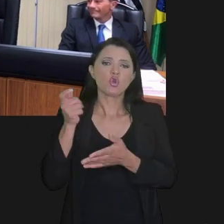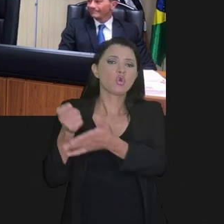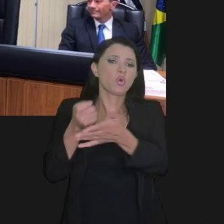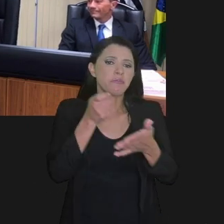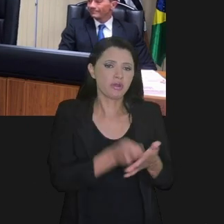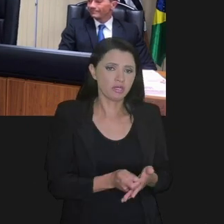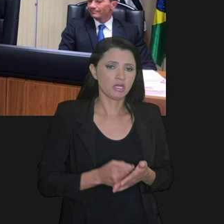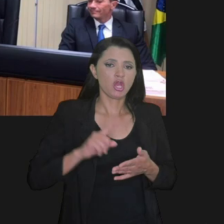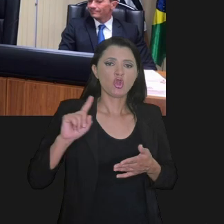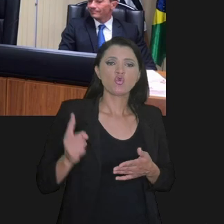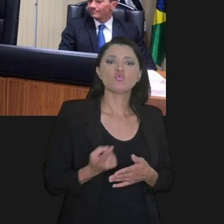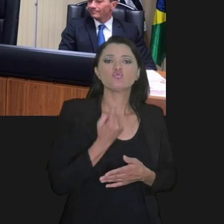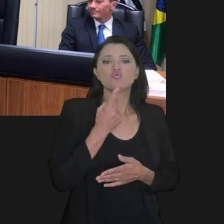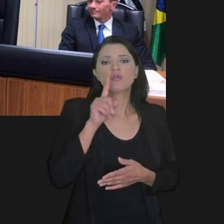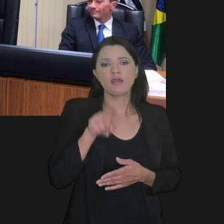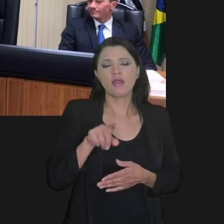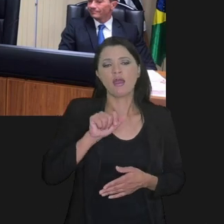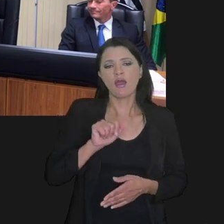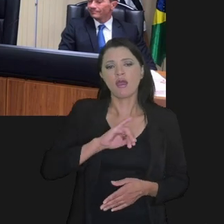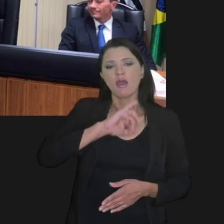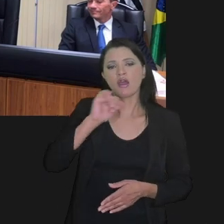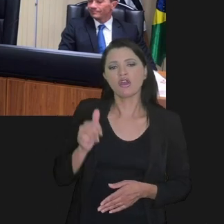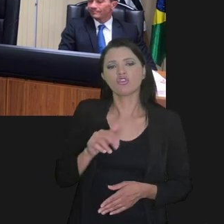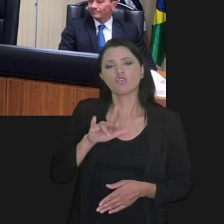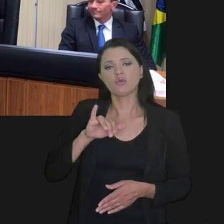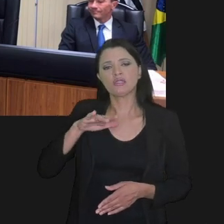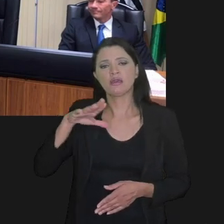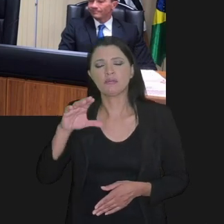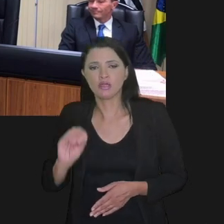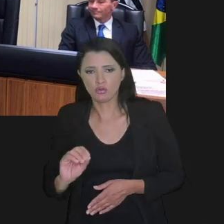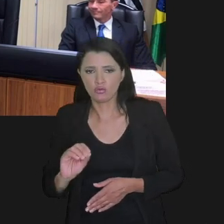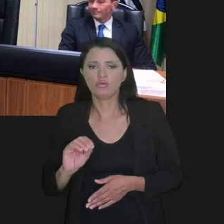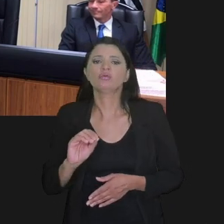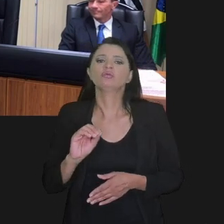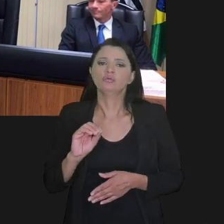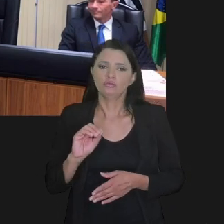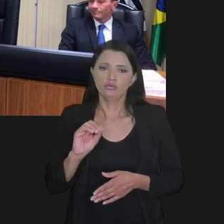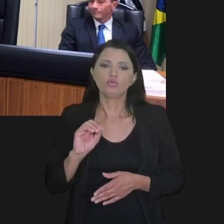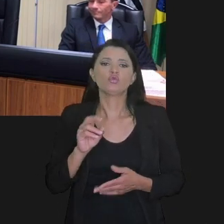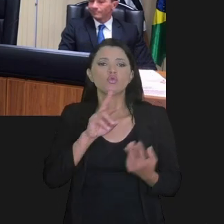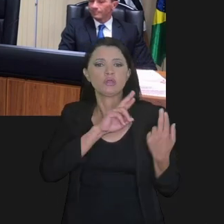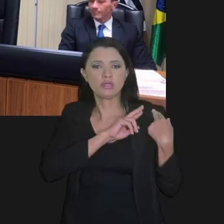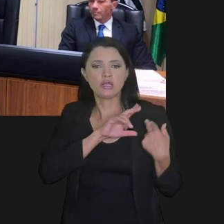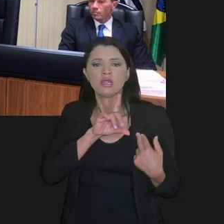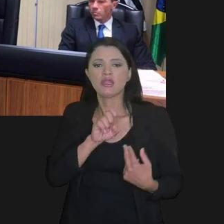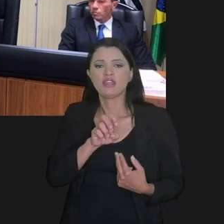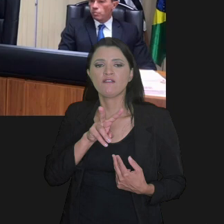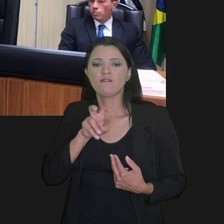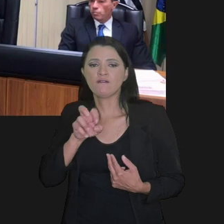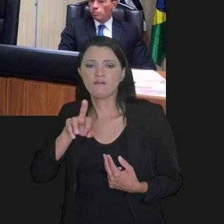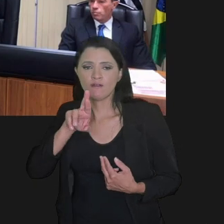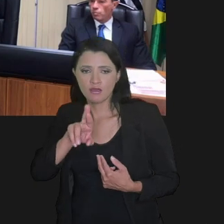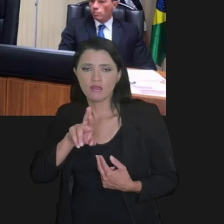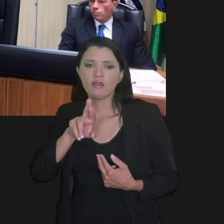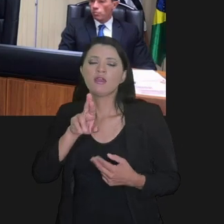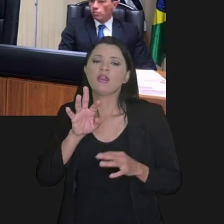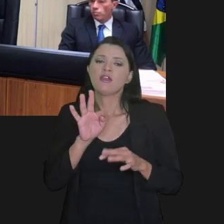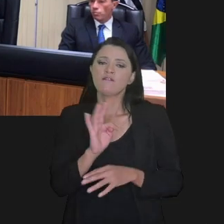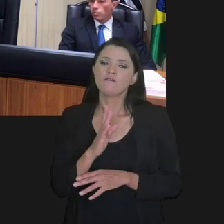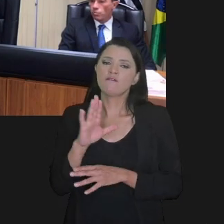instrumentos de cobranças e um deles é o ajuizamento da execução fiscal. Então, a ideia aqui é poder